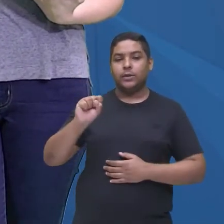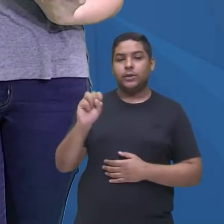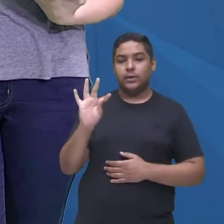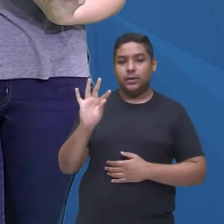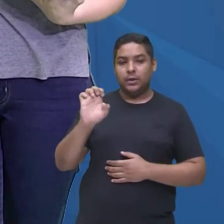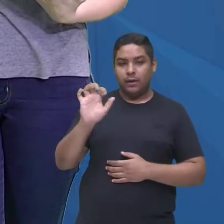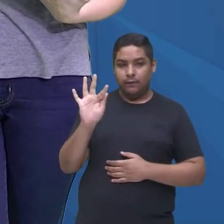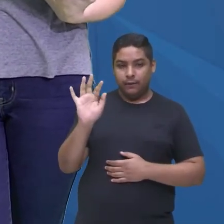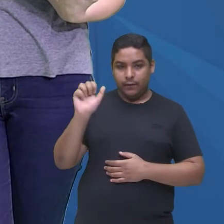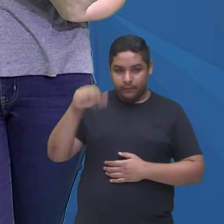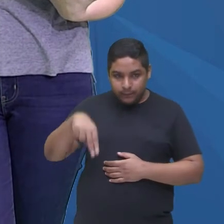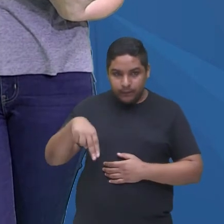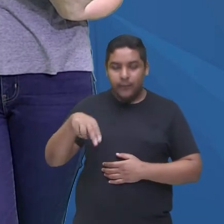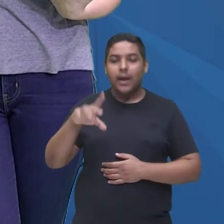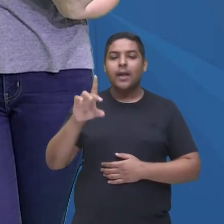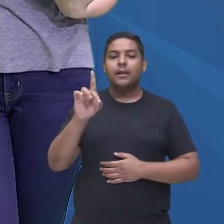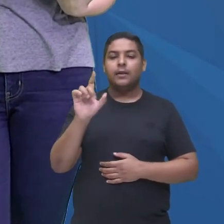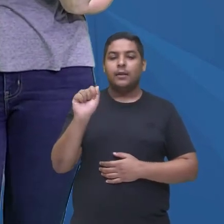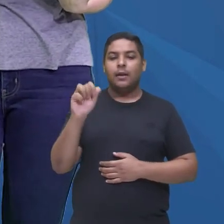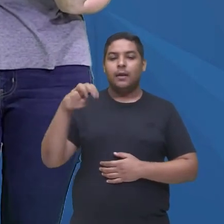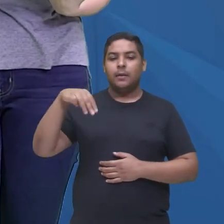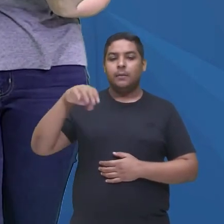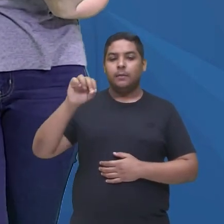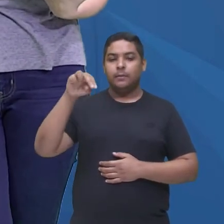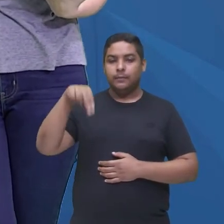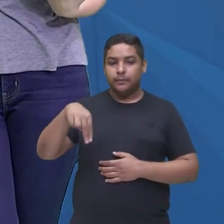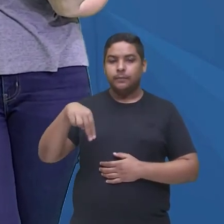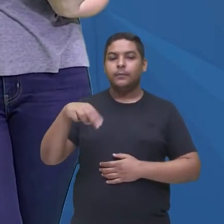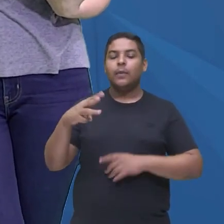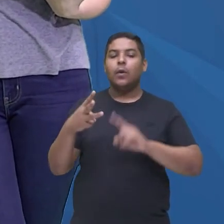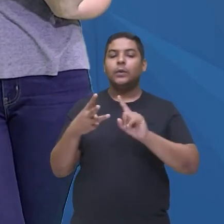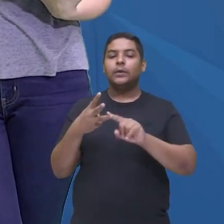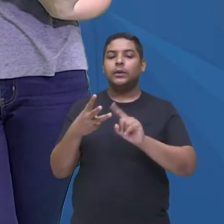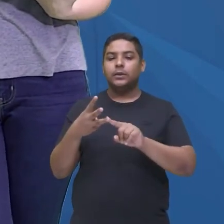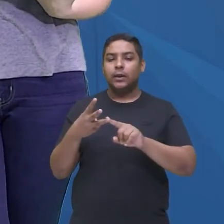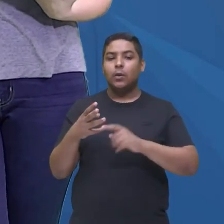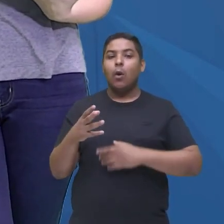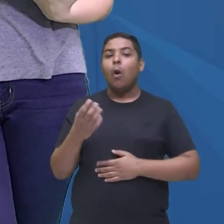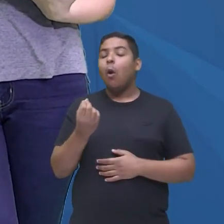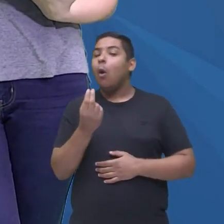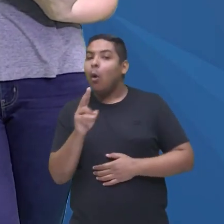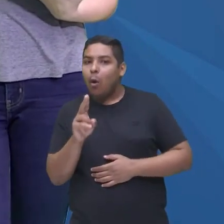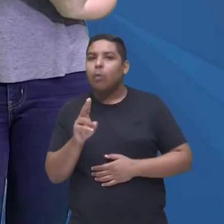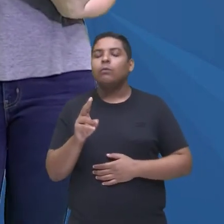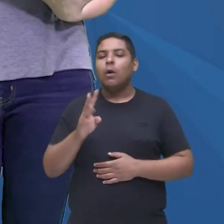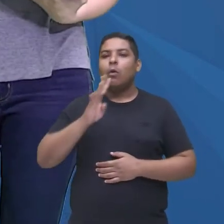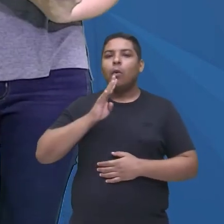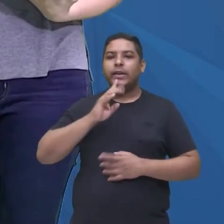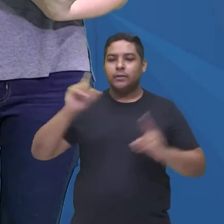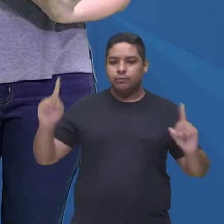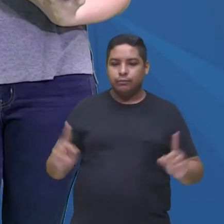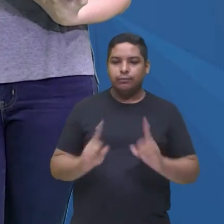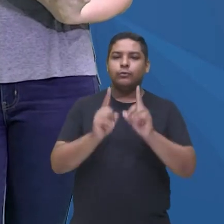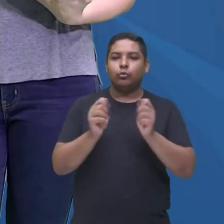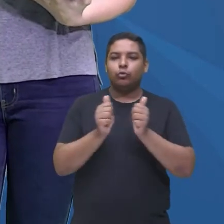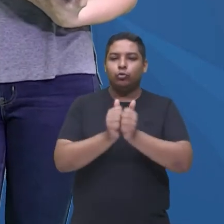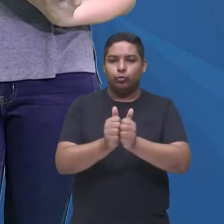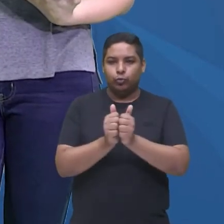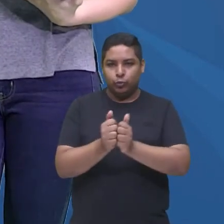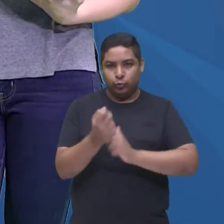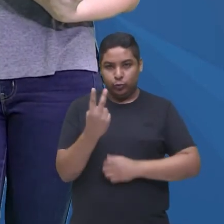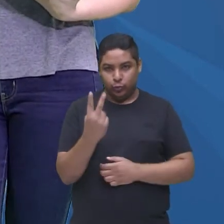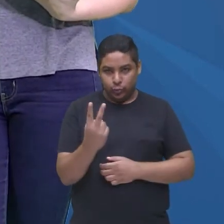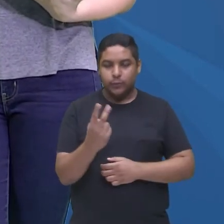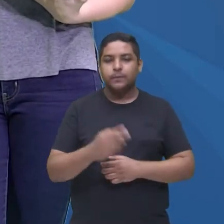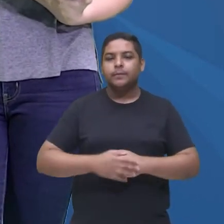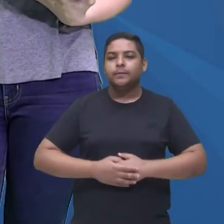conheceu os dois ao mesmo tempo, conta pra mim, resposta, aí, responde no nosso quiz, em The Vampire Diaries,